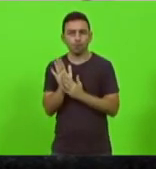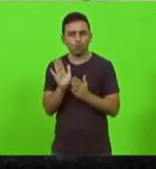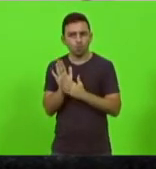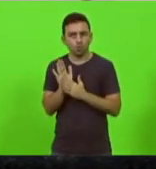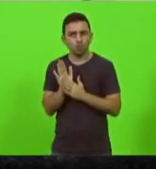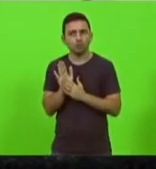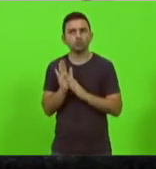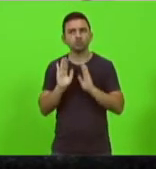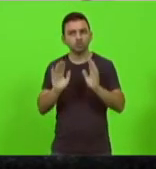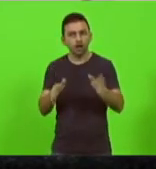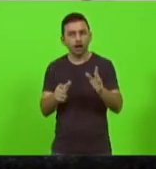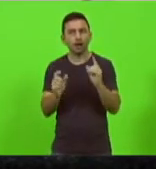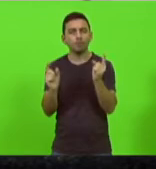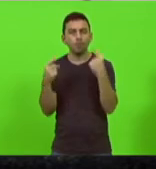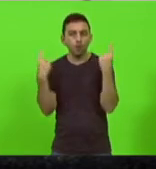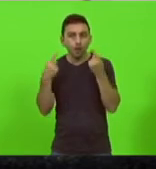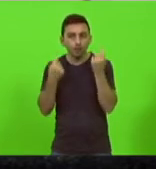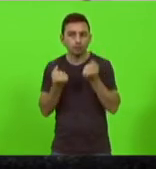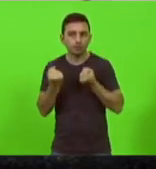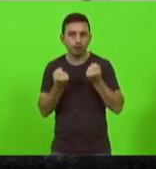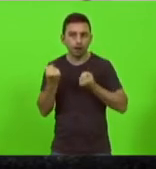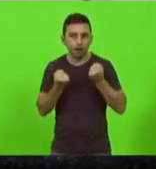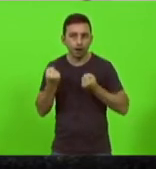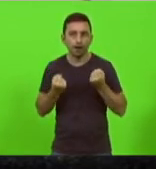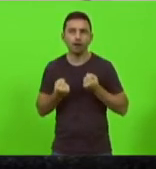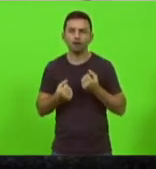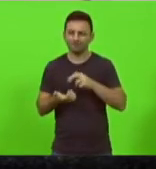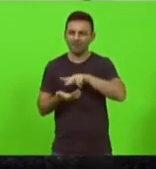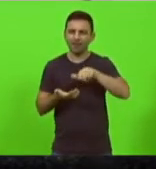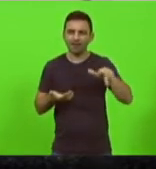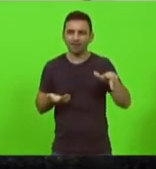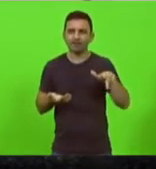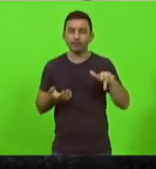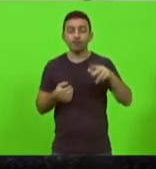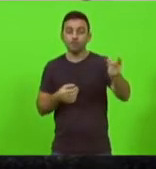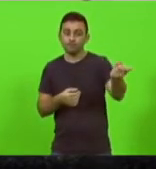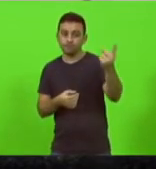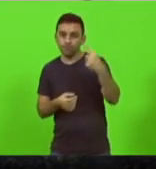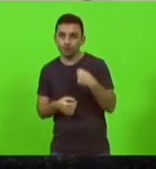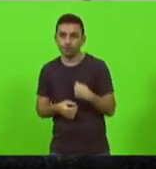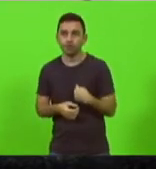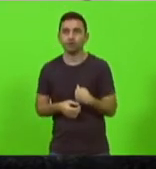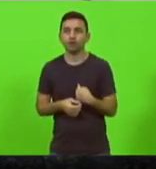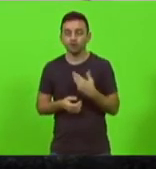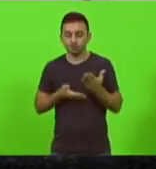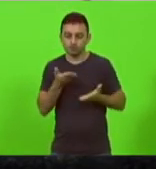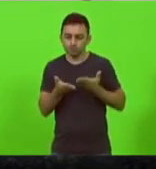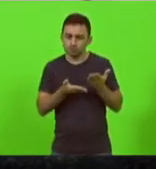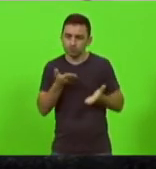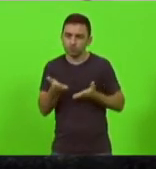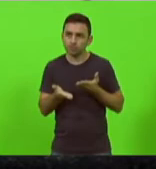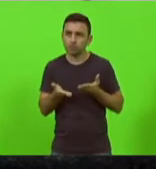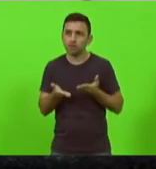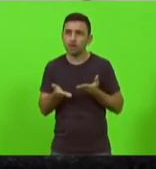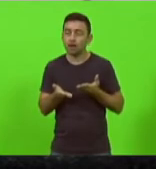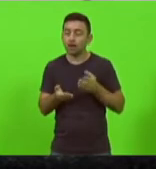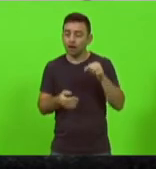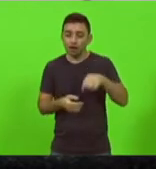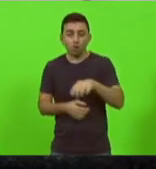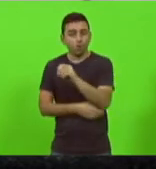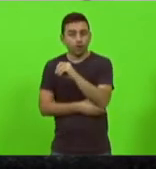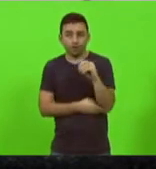ambulâncias veículos para trazer pacientes para atendimento que ainda não tem no oeste